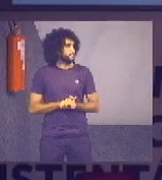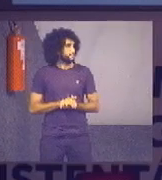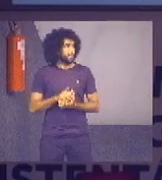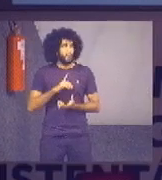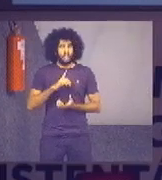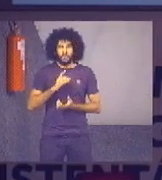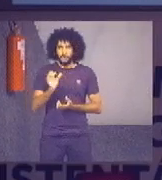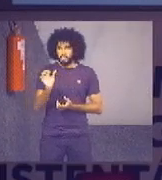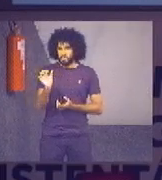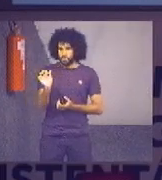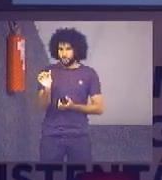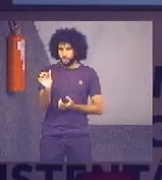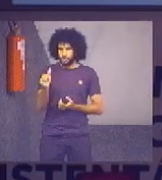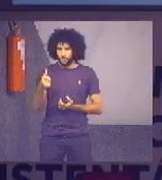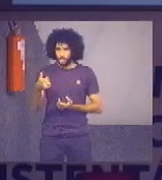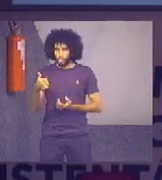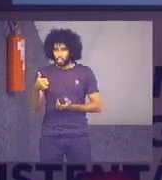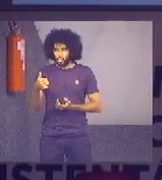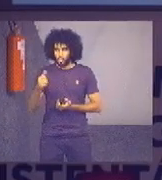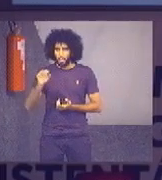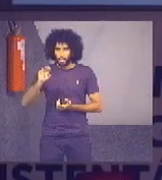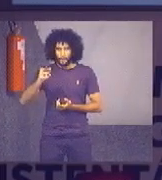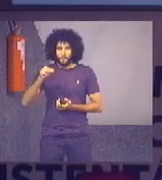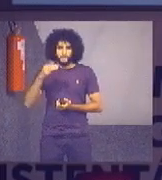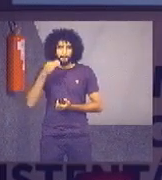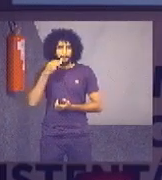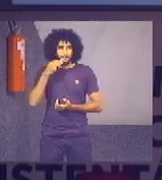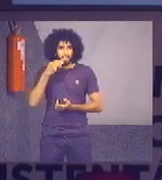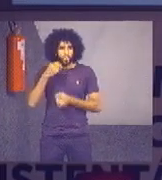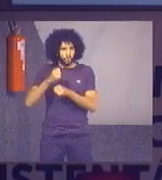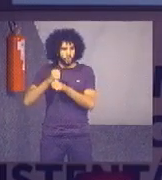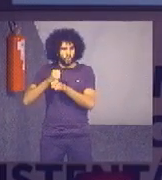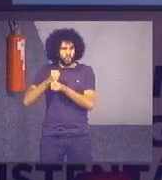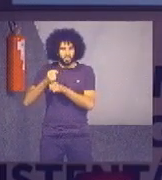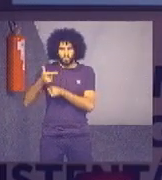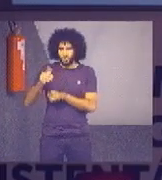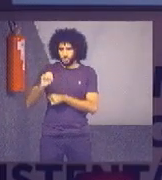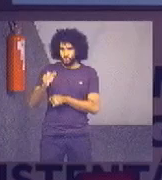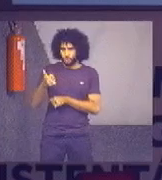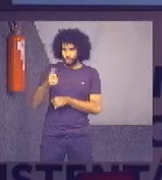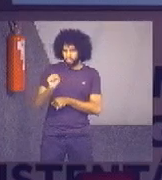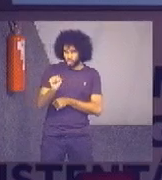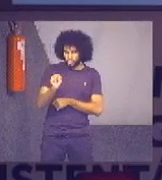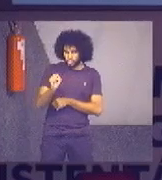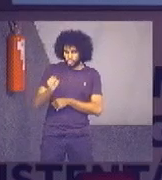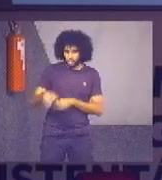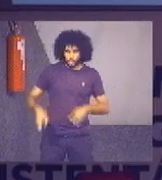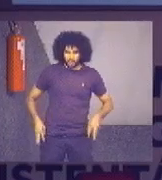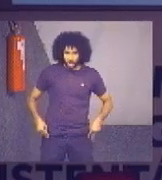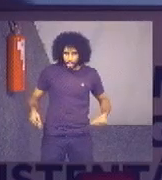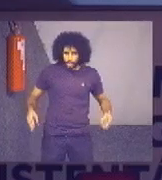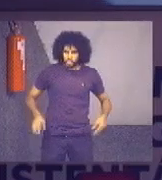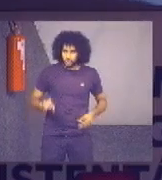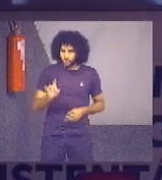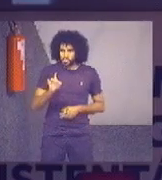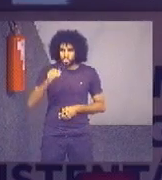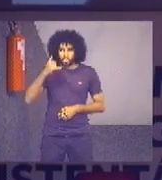61 milhões no último ano, 2018, foram gastos só com telefone.